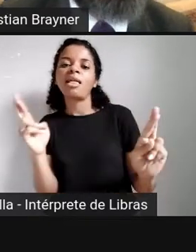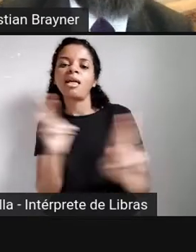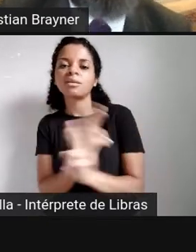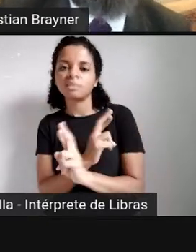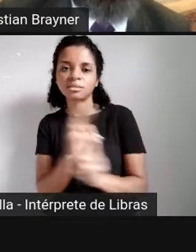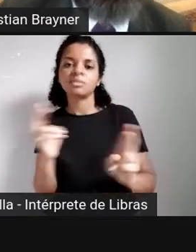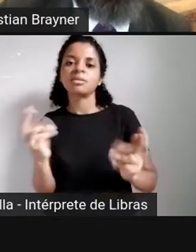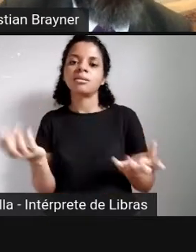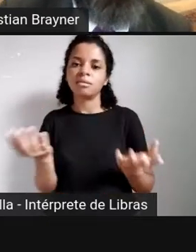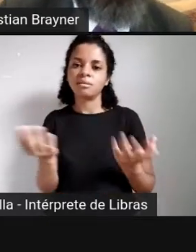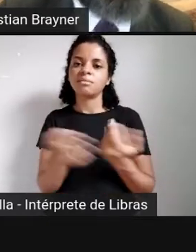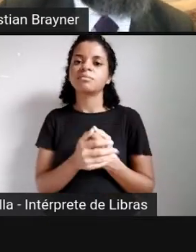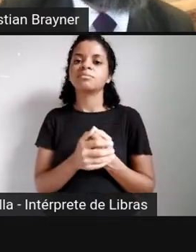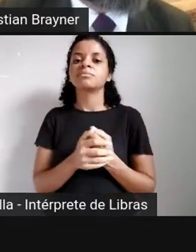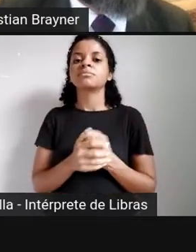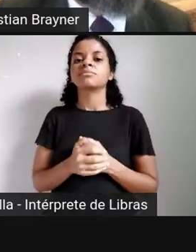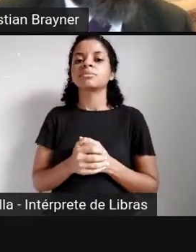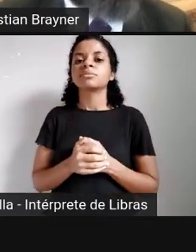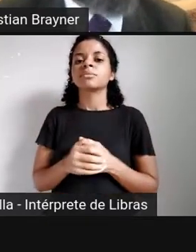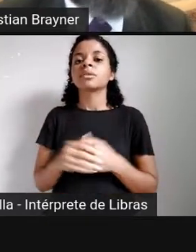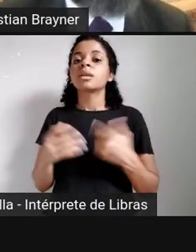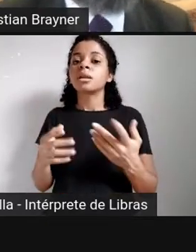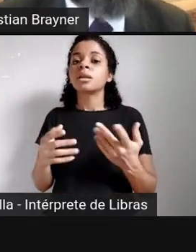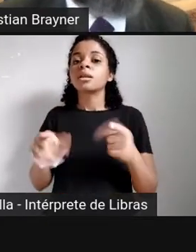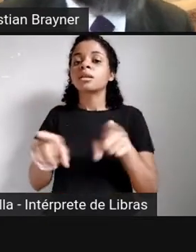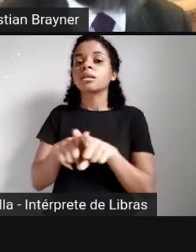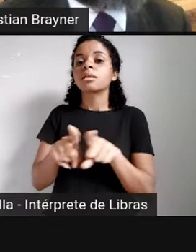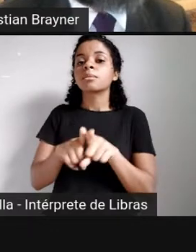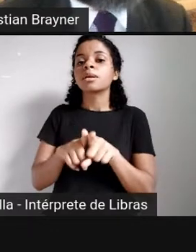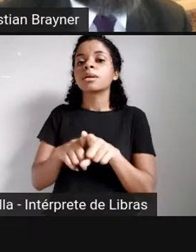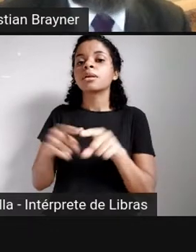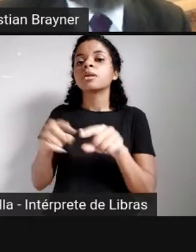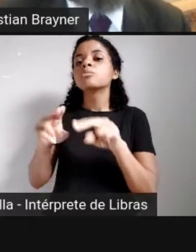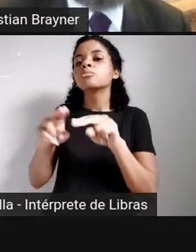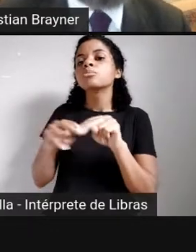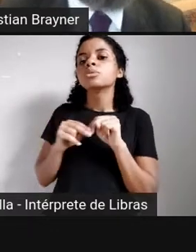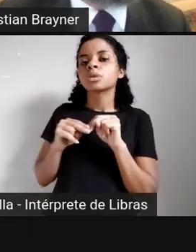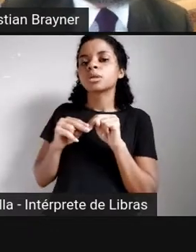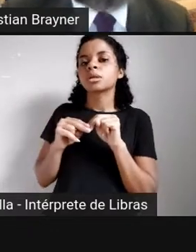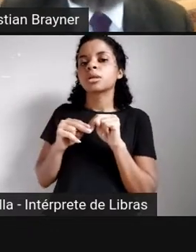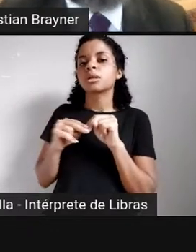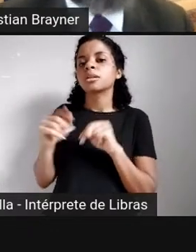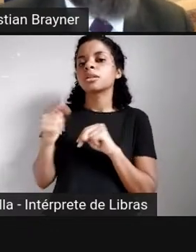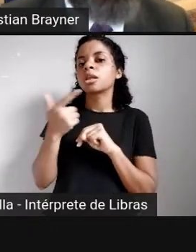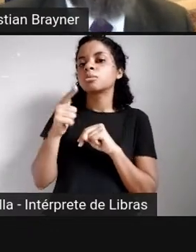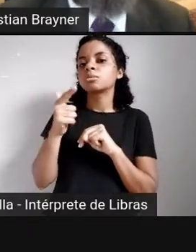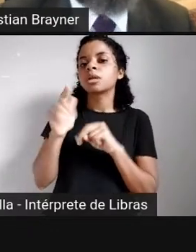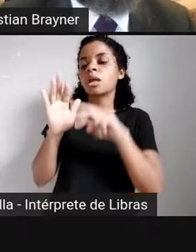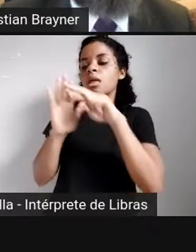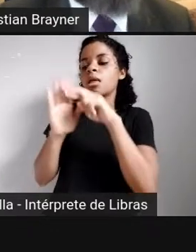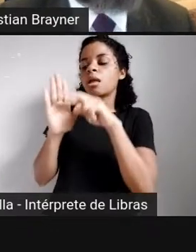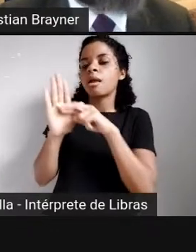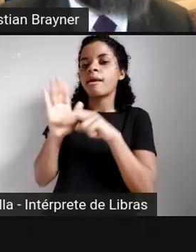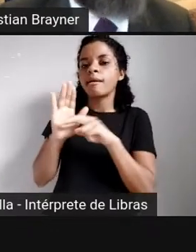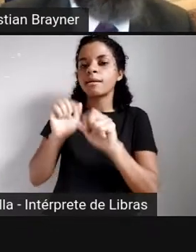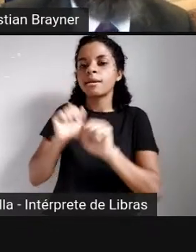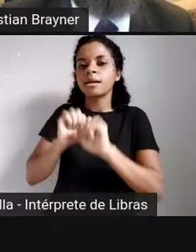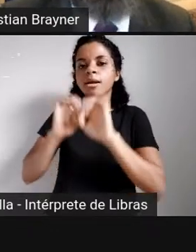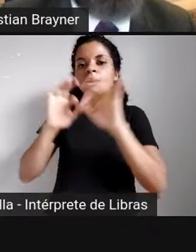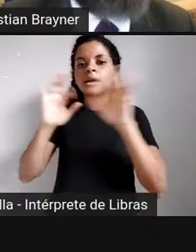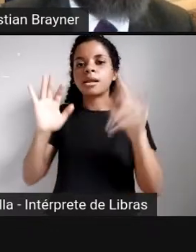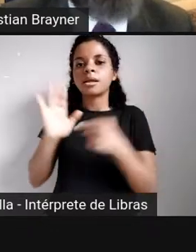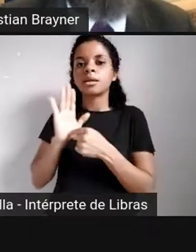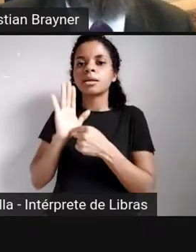apontado pelo Charoudot. E isso se deve exatamente porque não há normas claras, estatuindo, estabelecendo aí os papéis entre